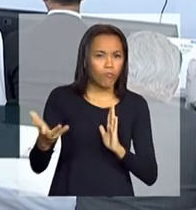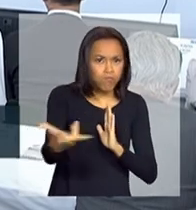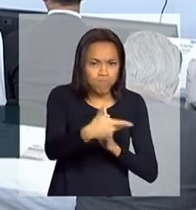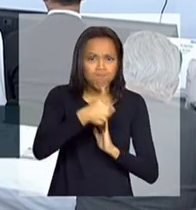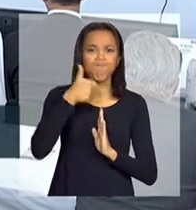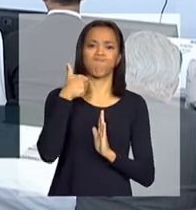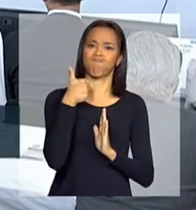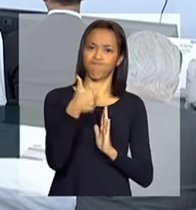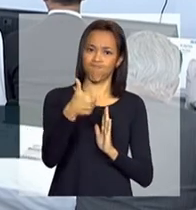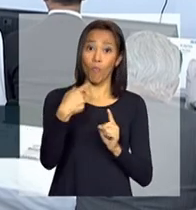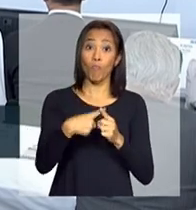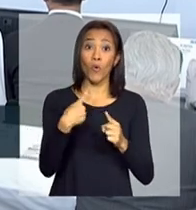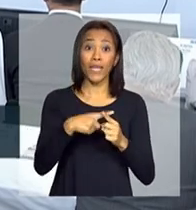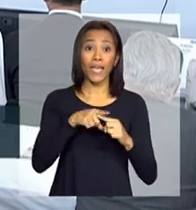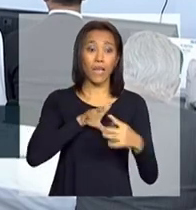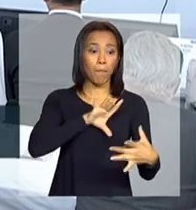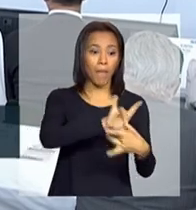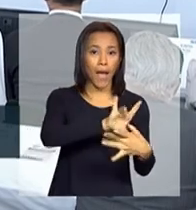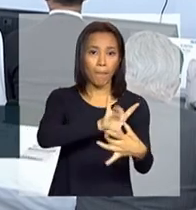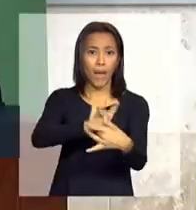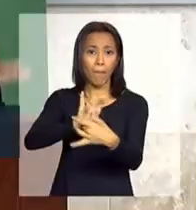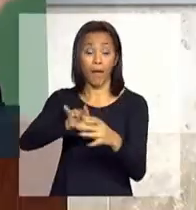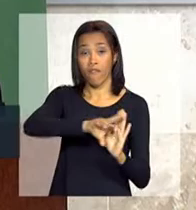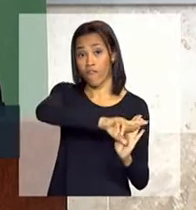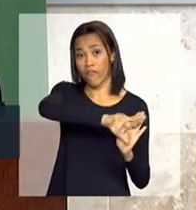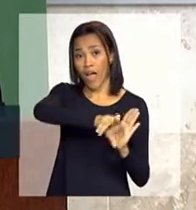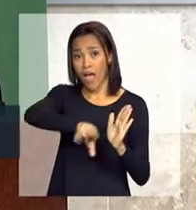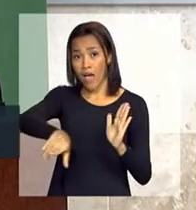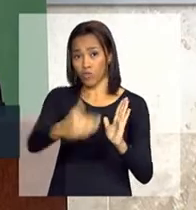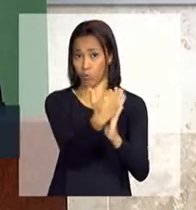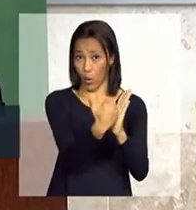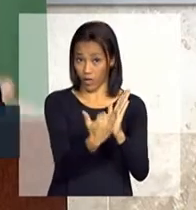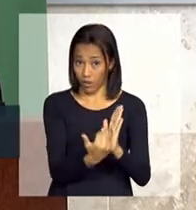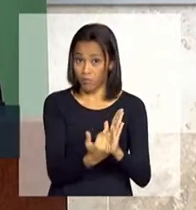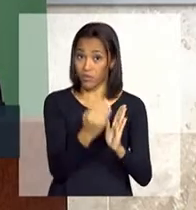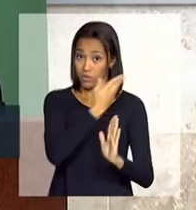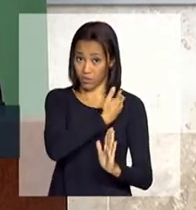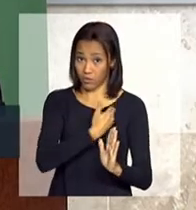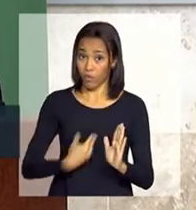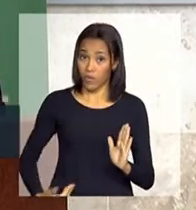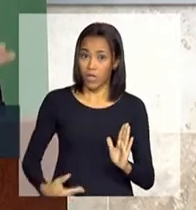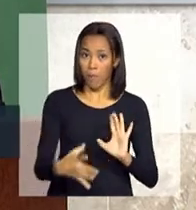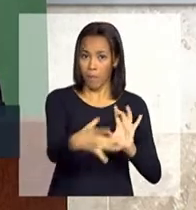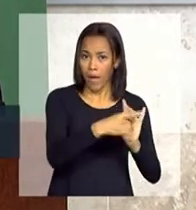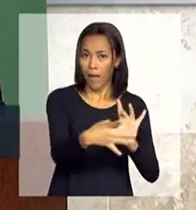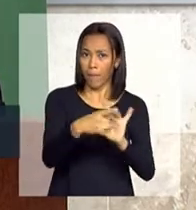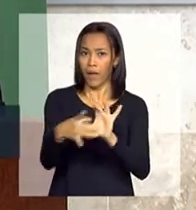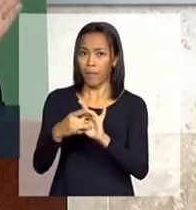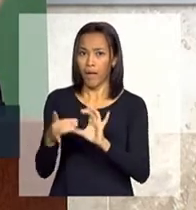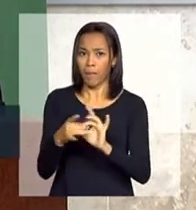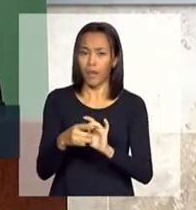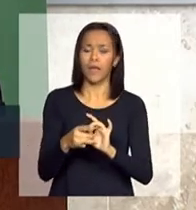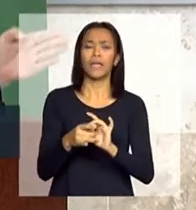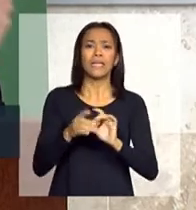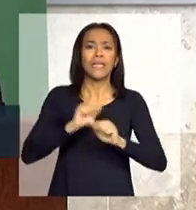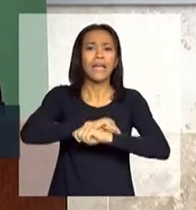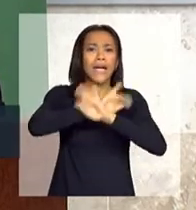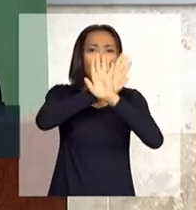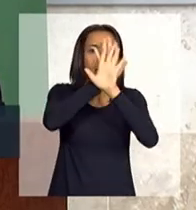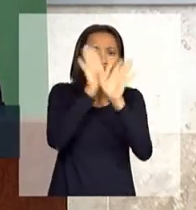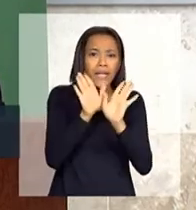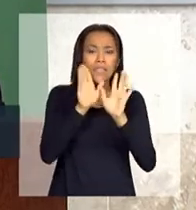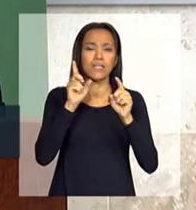porque ele integrou todos os programas, criou uma forma de atuação e deu clareza e